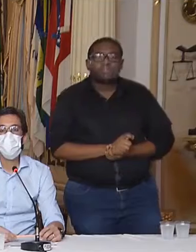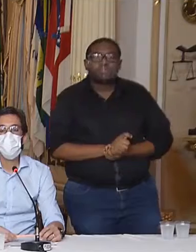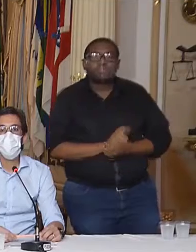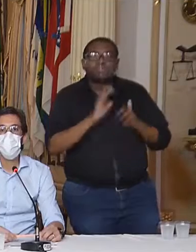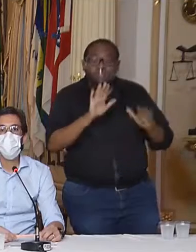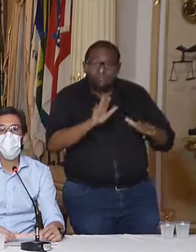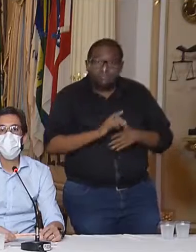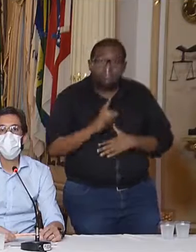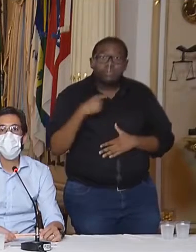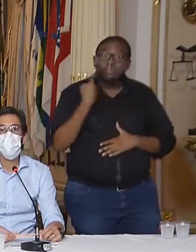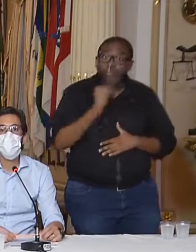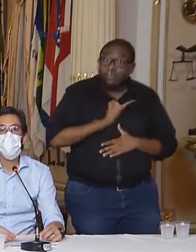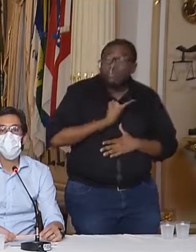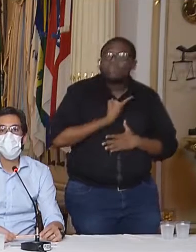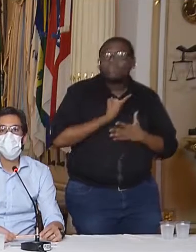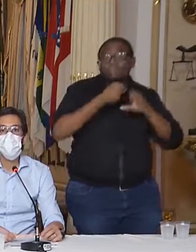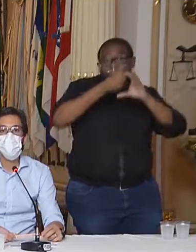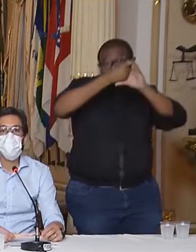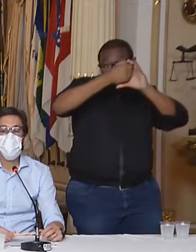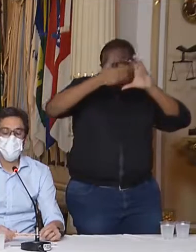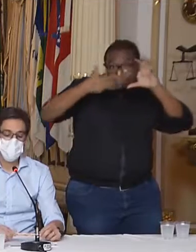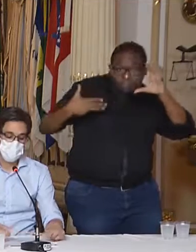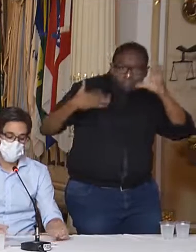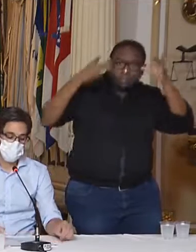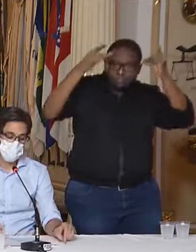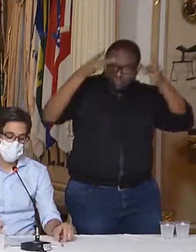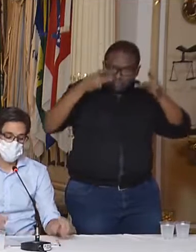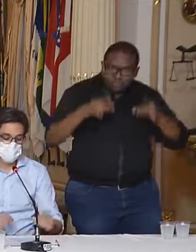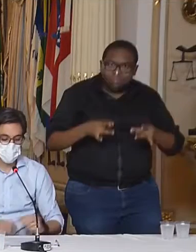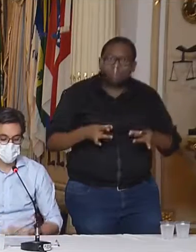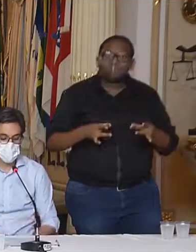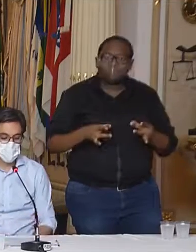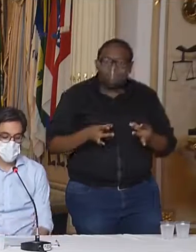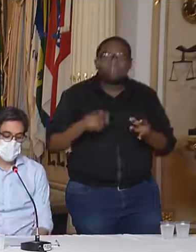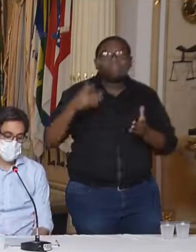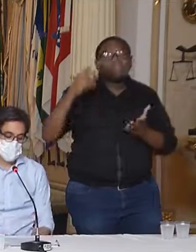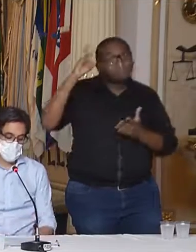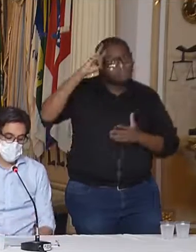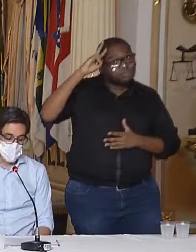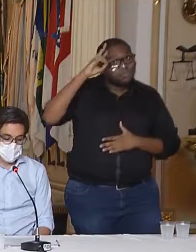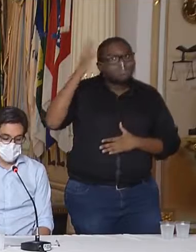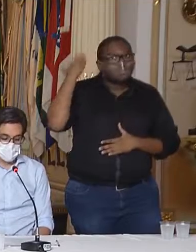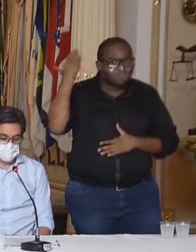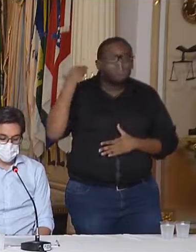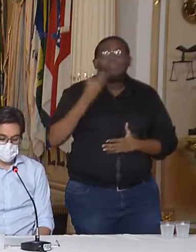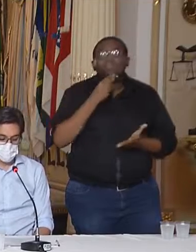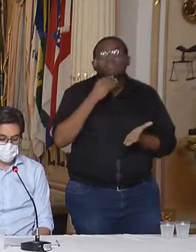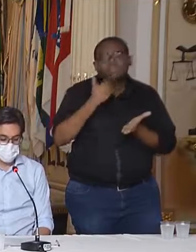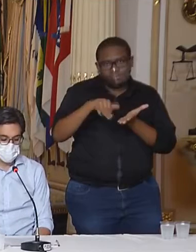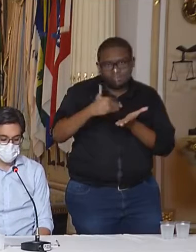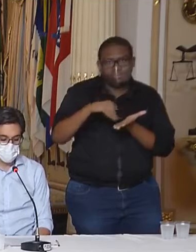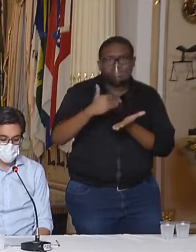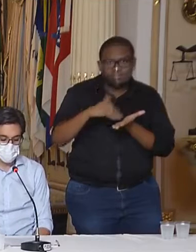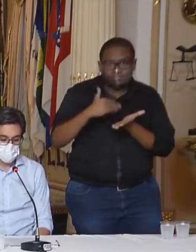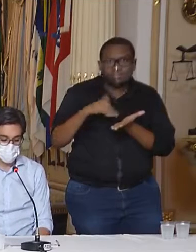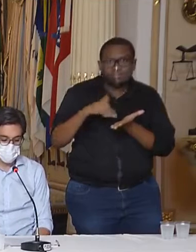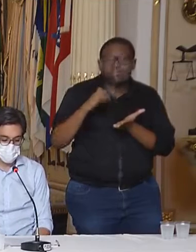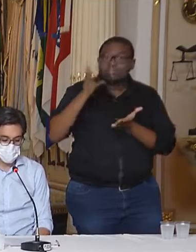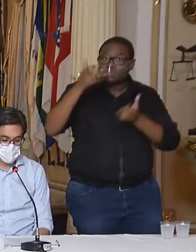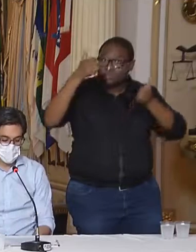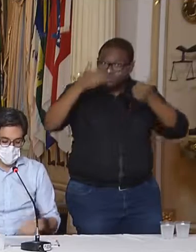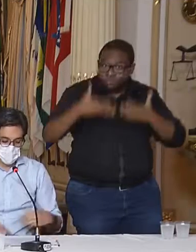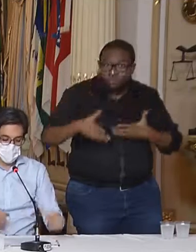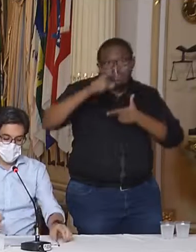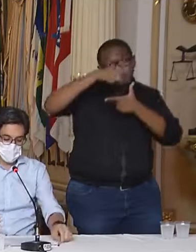fizemos um detalhamento dessa situação na última segunda-feira. O secretário Alexandre Rebelo colocou aqui, inclusive em